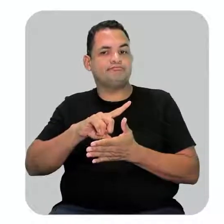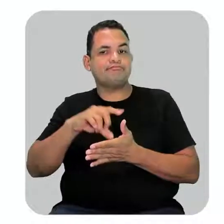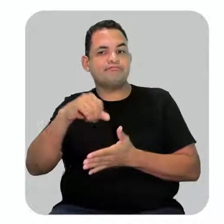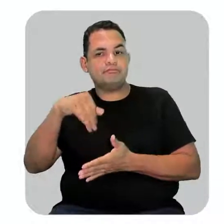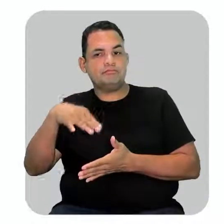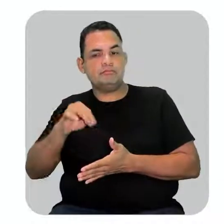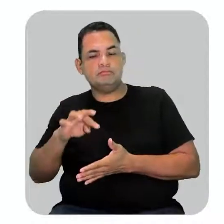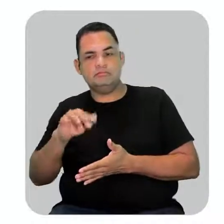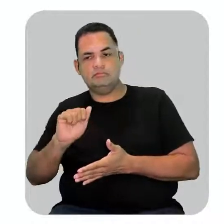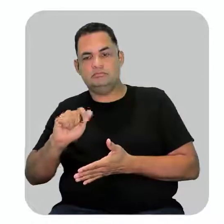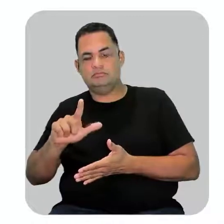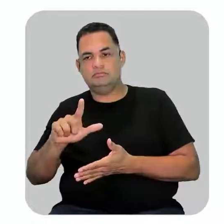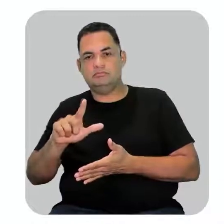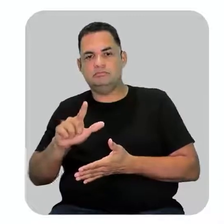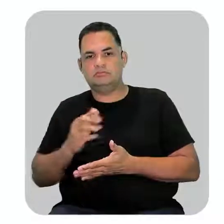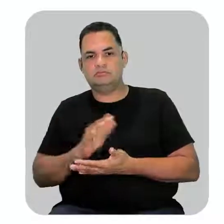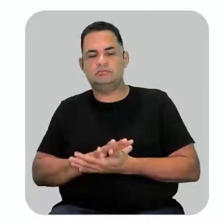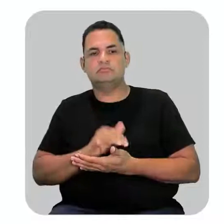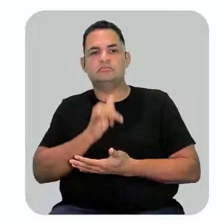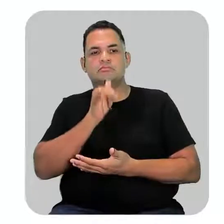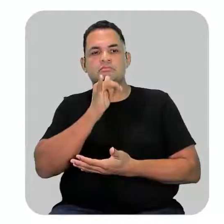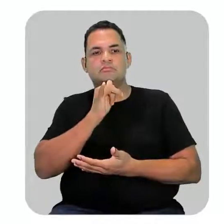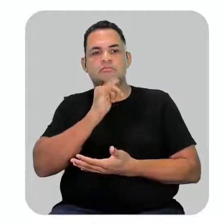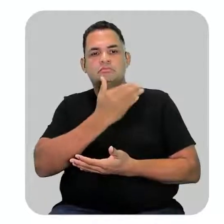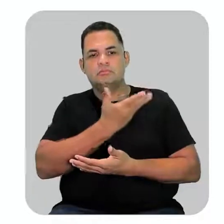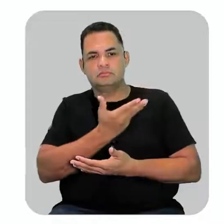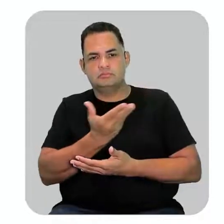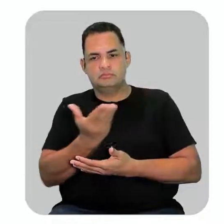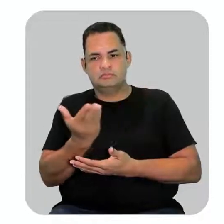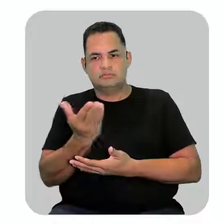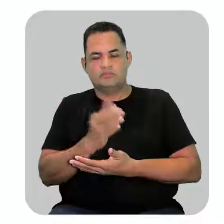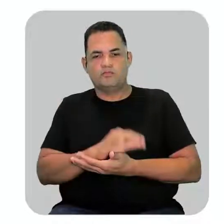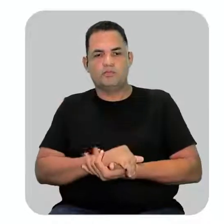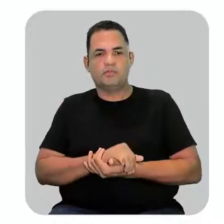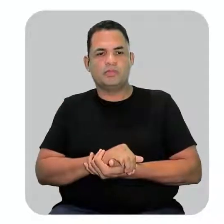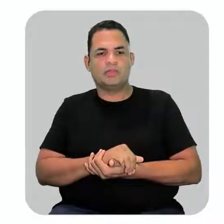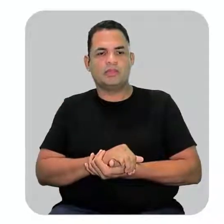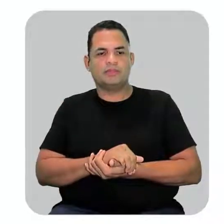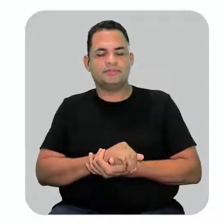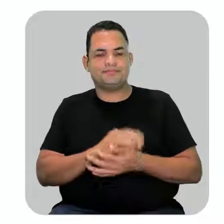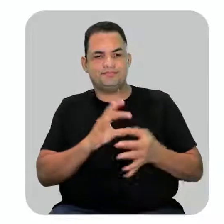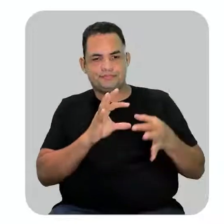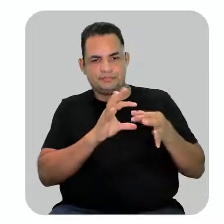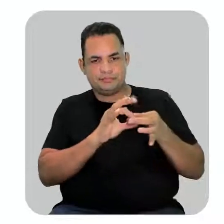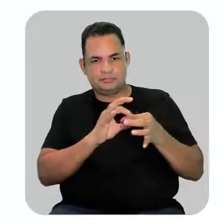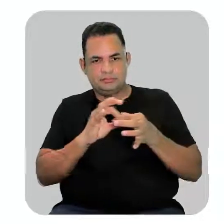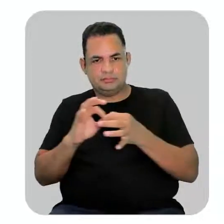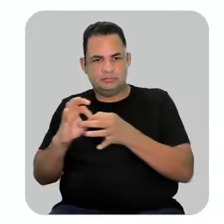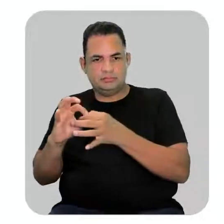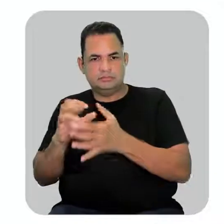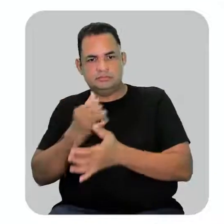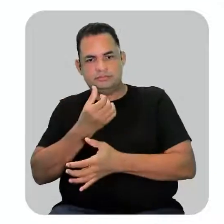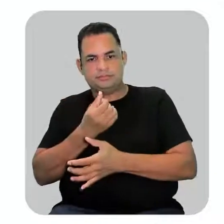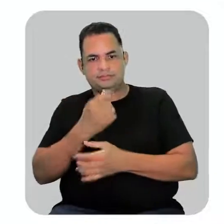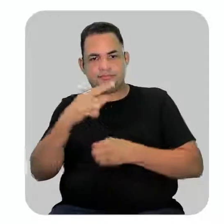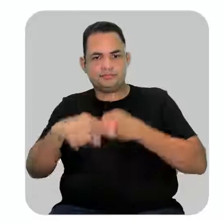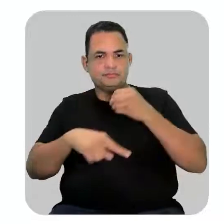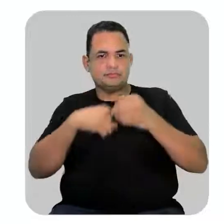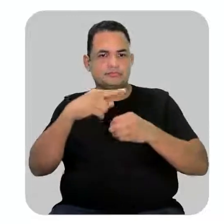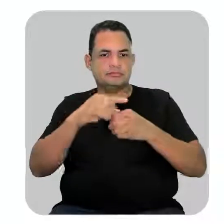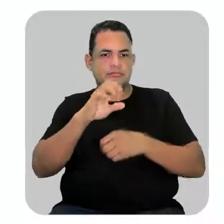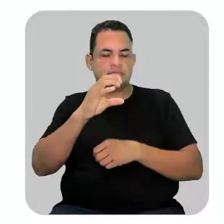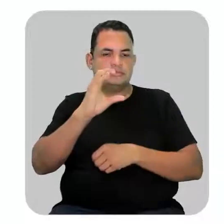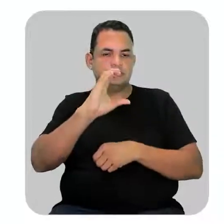metil. Olha só o exemplo. Nós temos aqui a cadeia carbônica com 6 átomos de carbono.